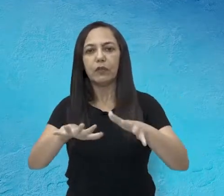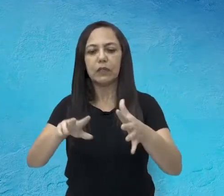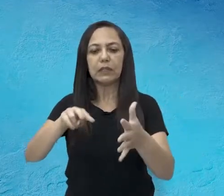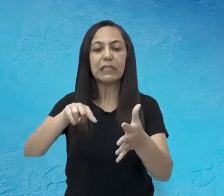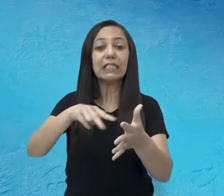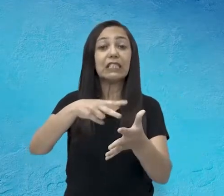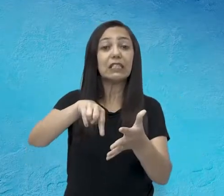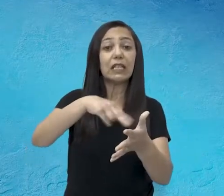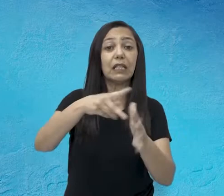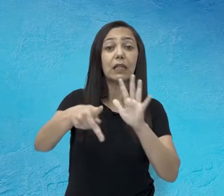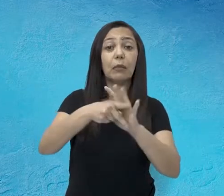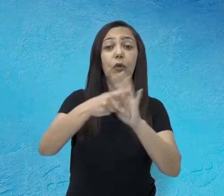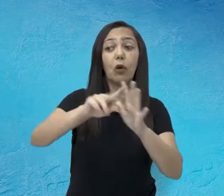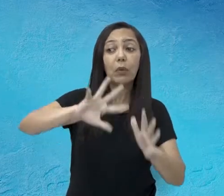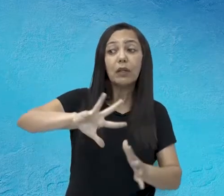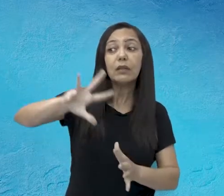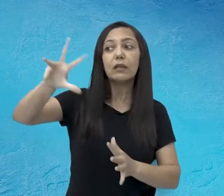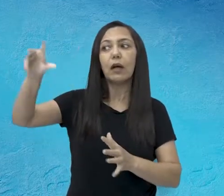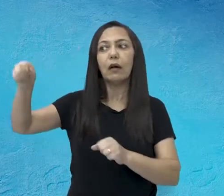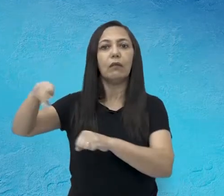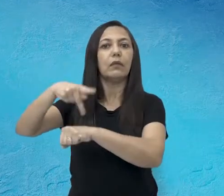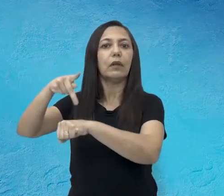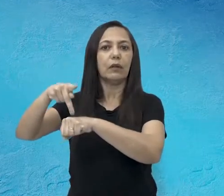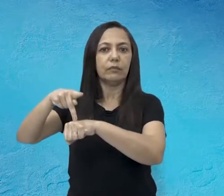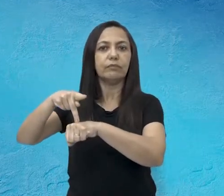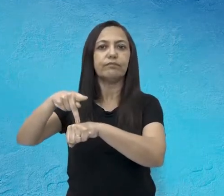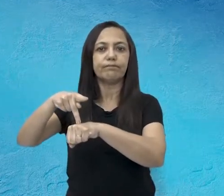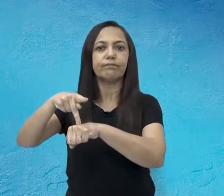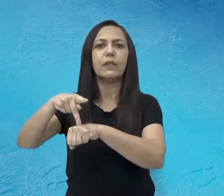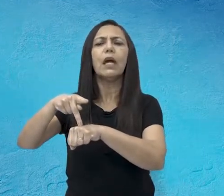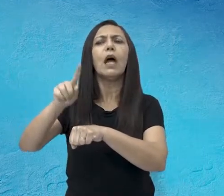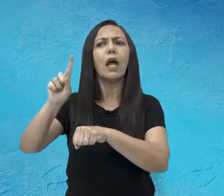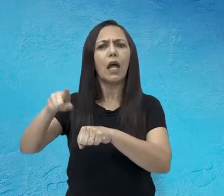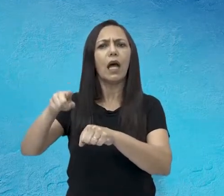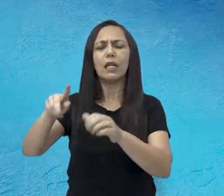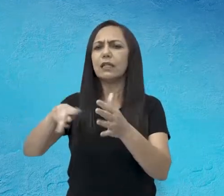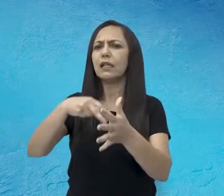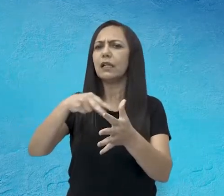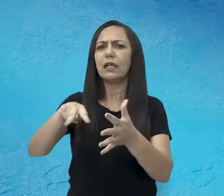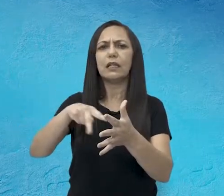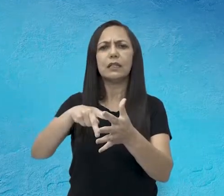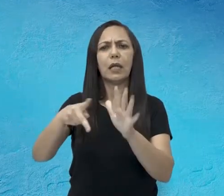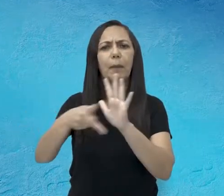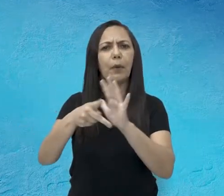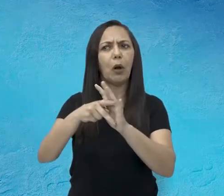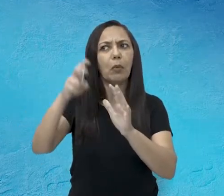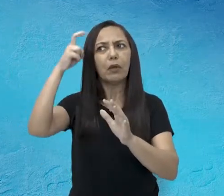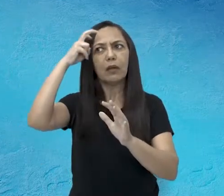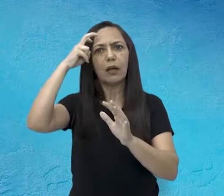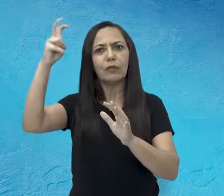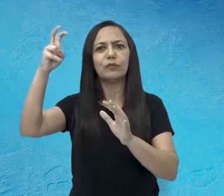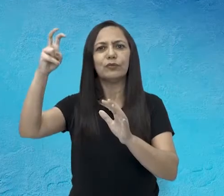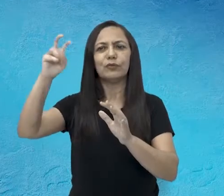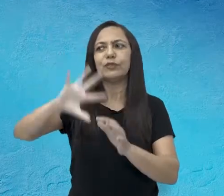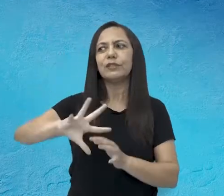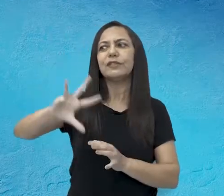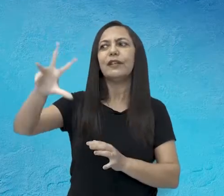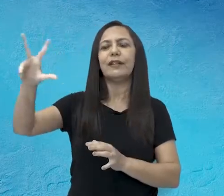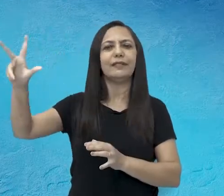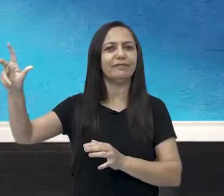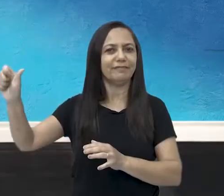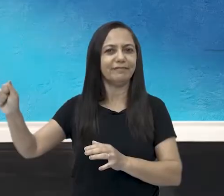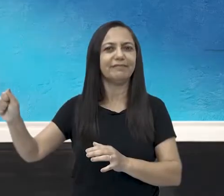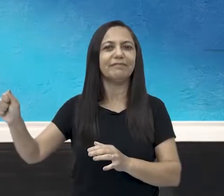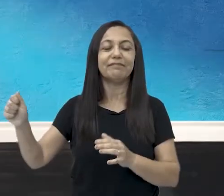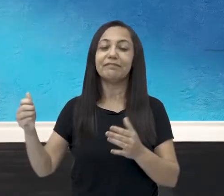africanas, já que essas danças faziam parte da cultura desse povo que iniciou esse movimento.